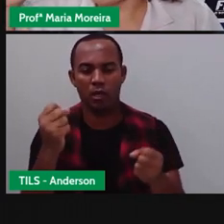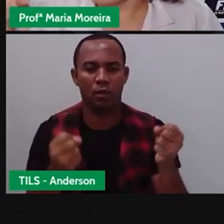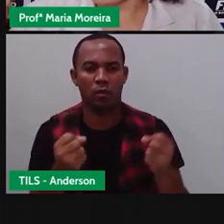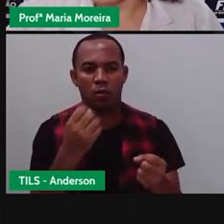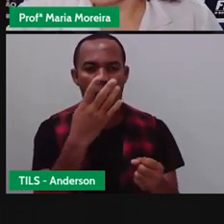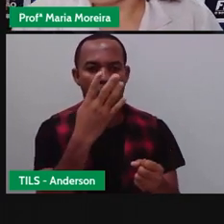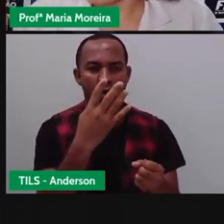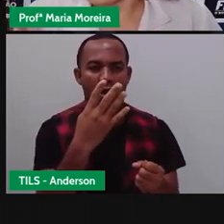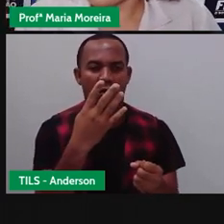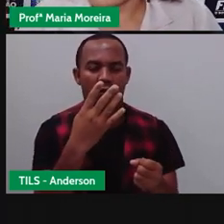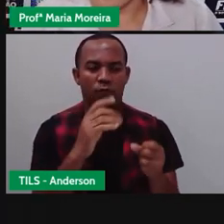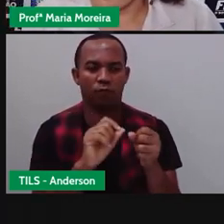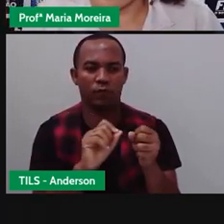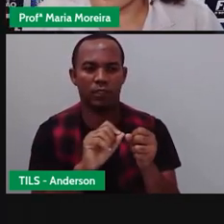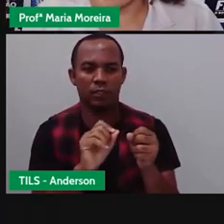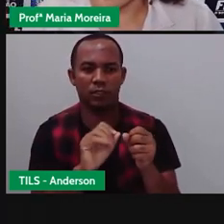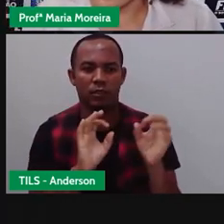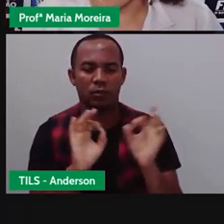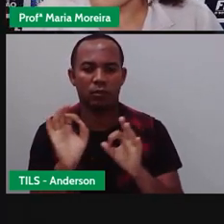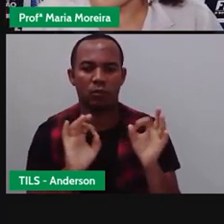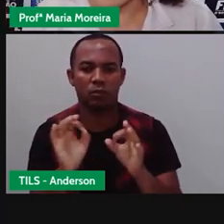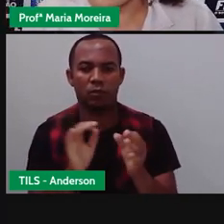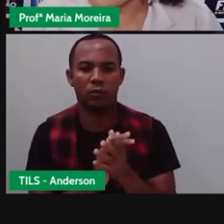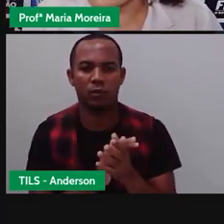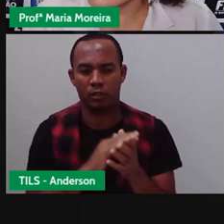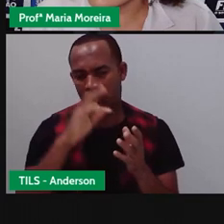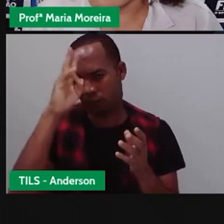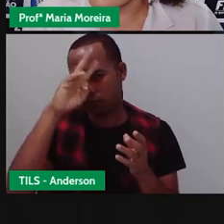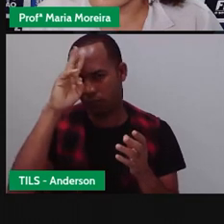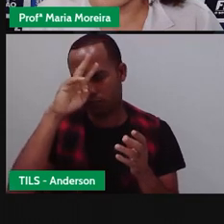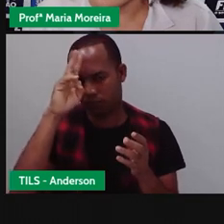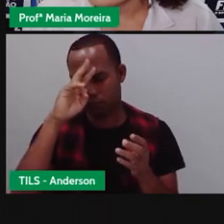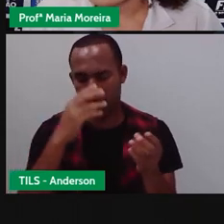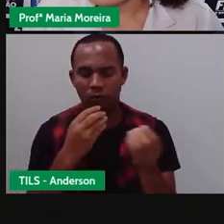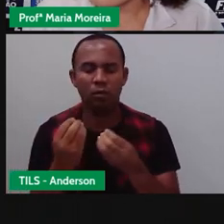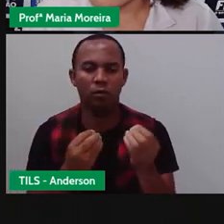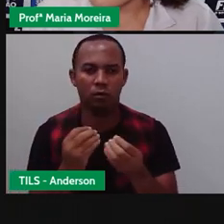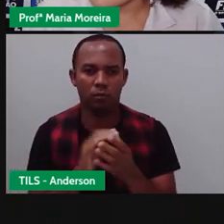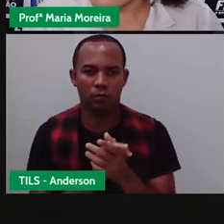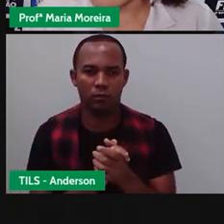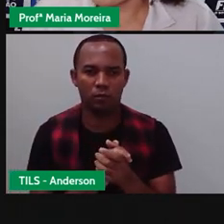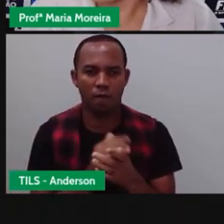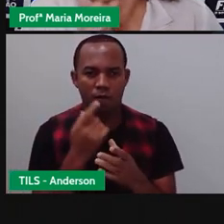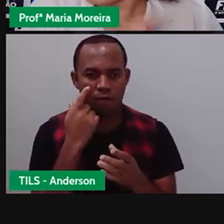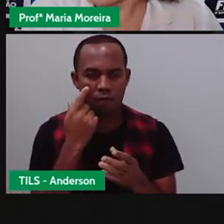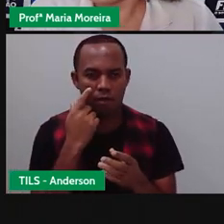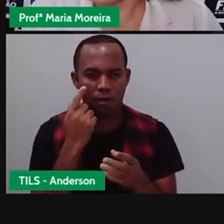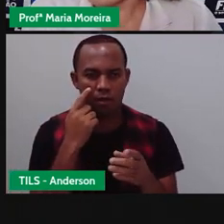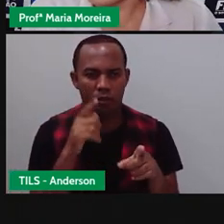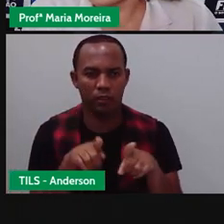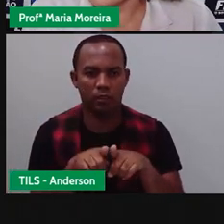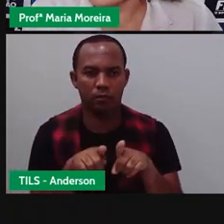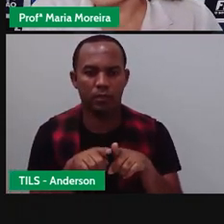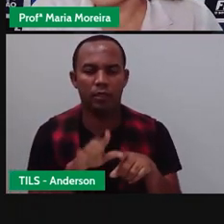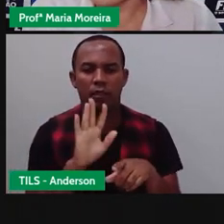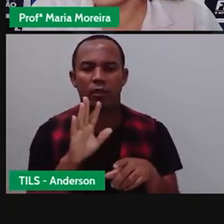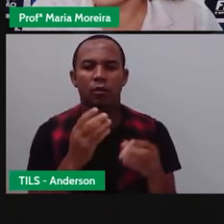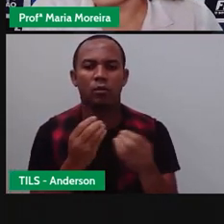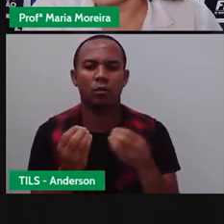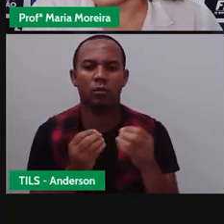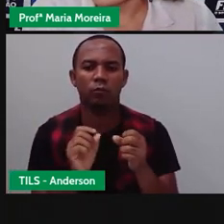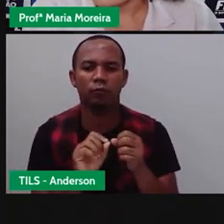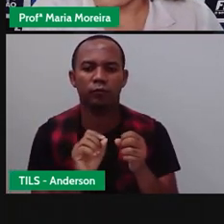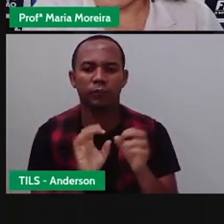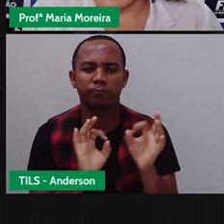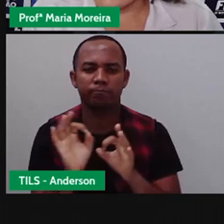vou fazer, olha, lembra daqueles quadradinhos que a Pró utilizou aqui? Alguém lembra do nome que se dá praquilo? A gente vai ver daqui a pouco. Inclusive, a gente fez uma atividade recente com